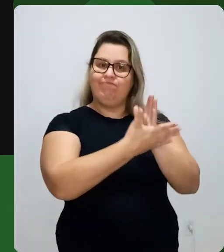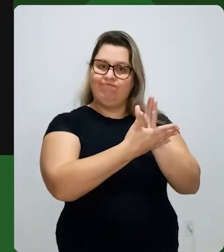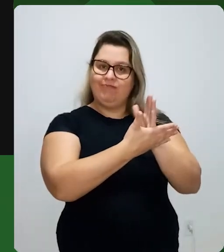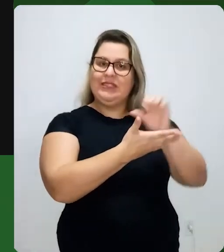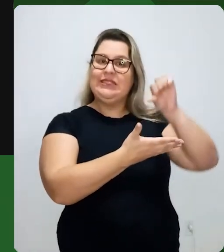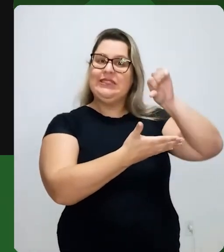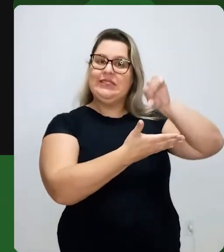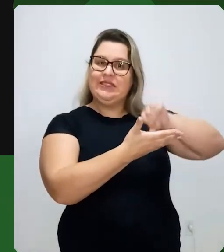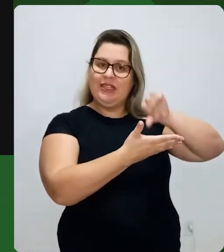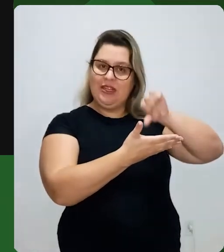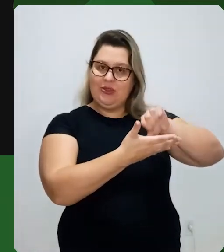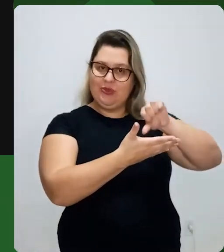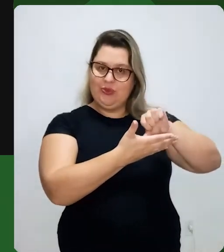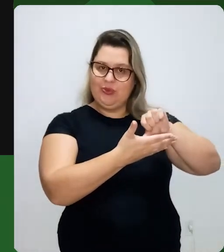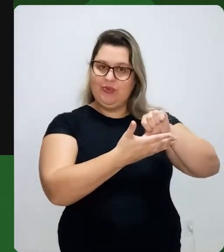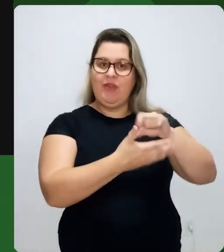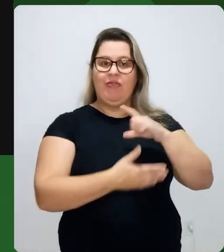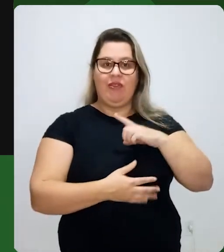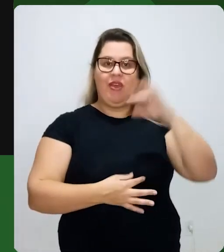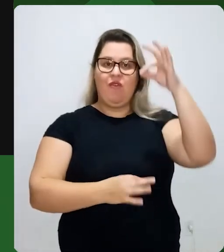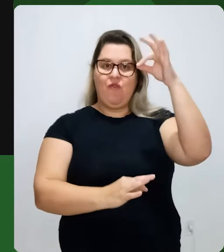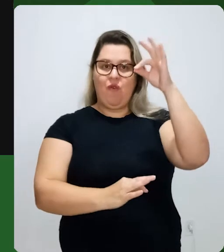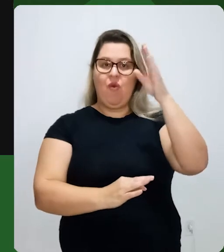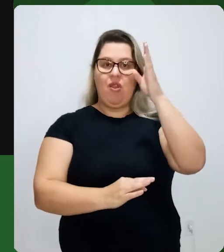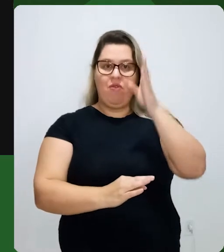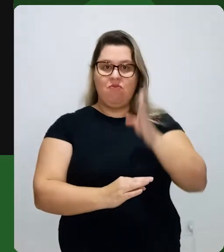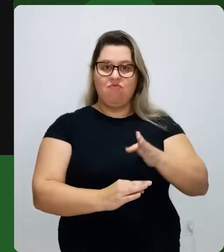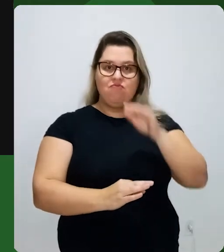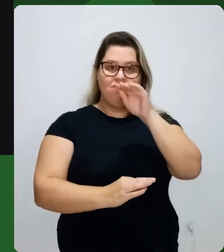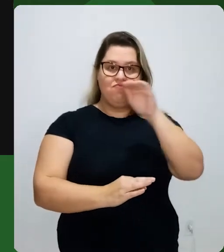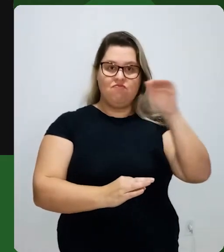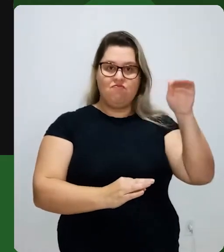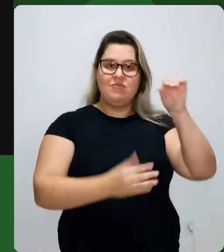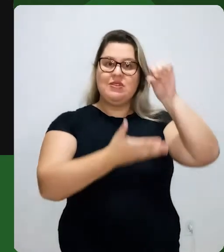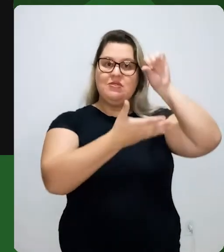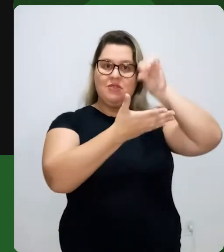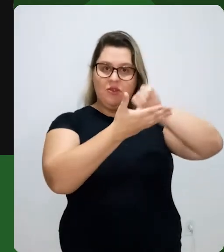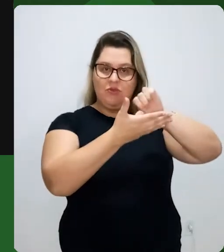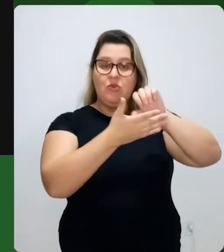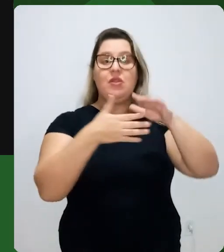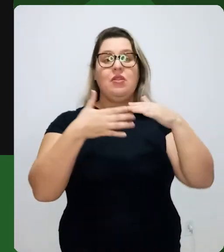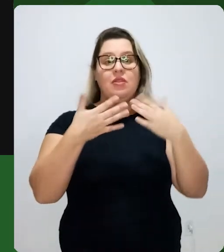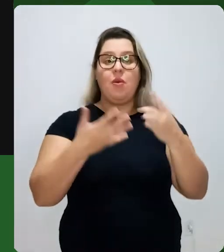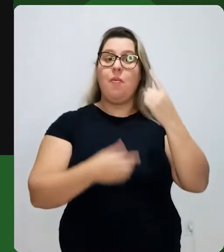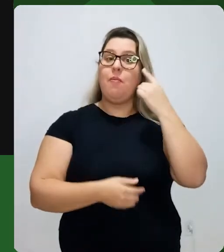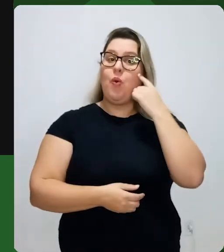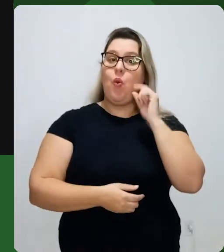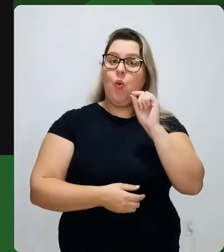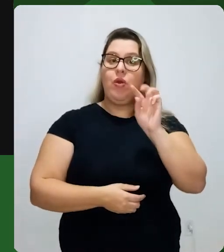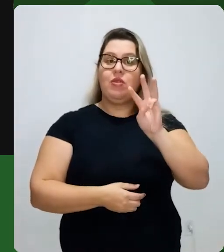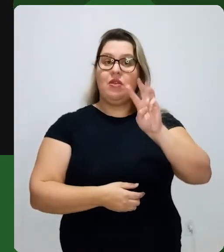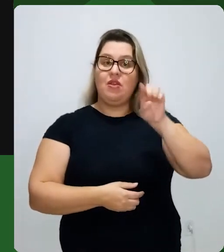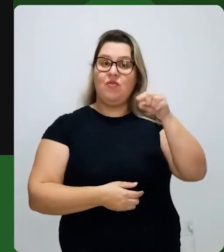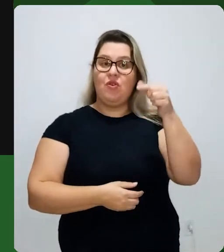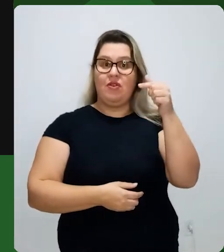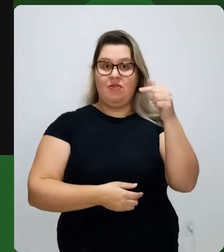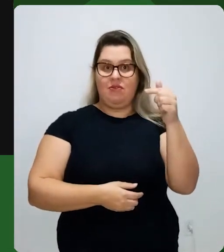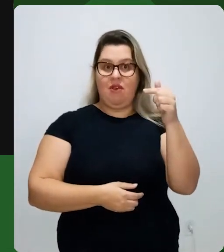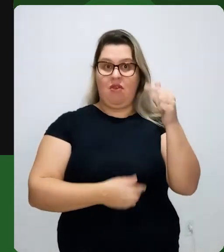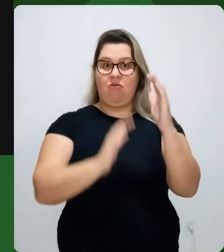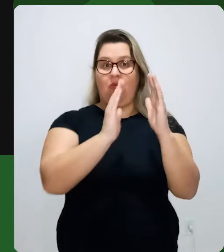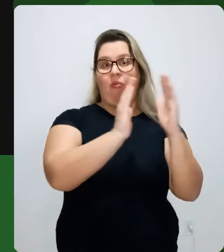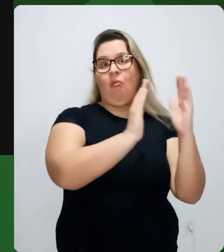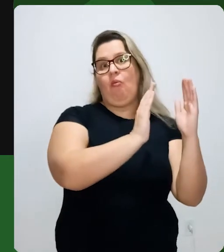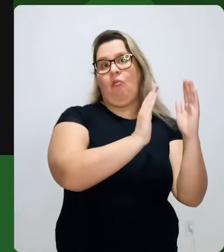centralizado conforme esse eixo central. Então, o que que eu vou ter que pensar? Ah, esse três vírgula sete centímetros, eu não vou